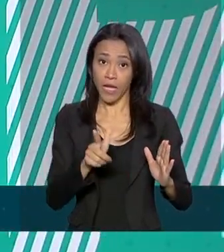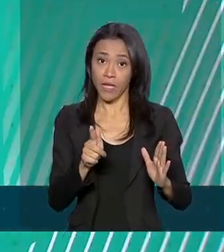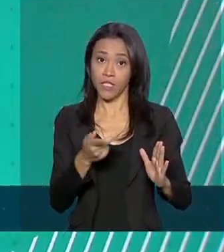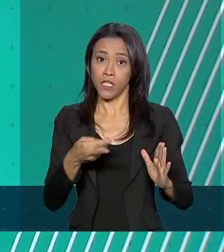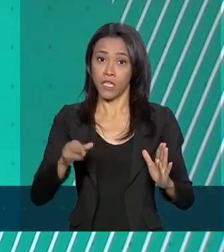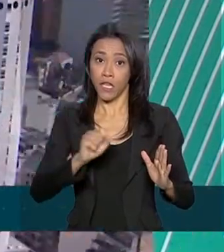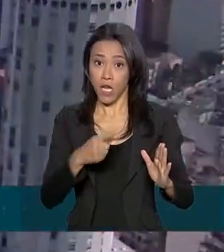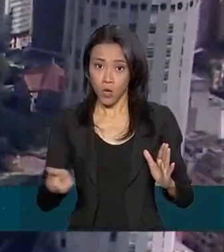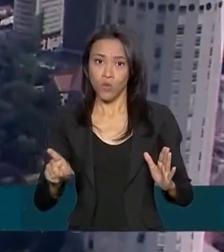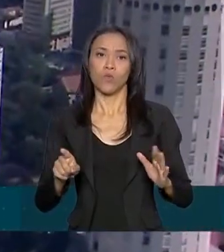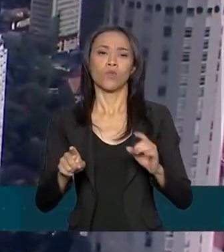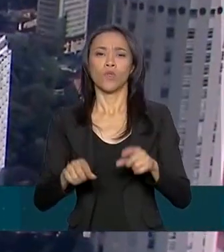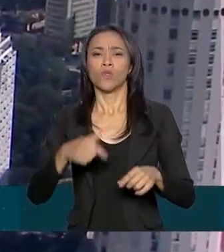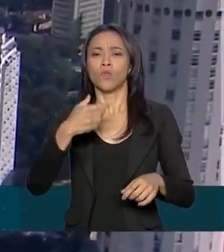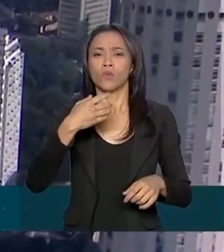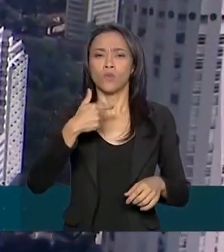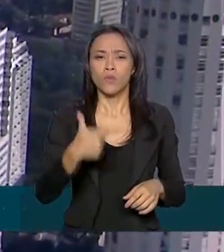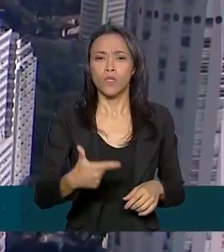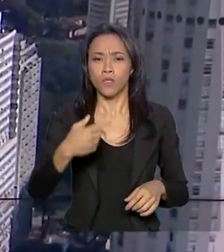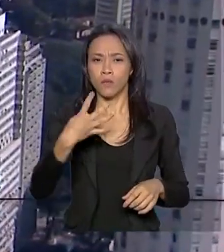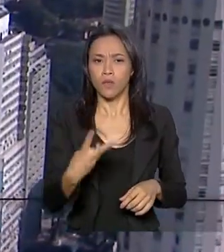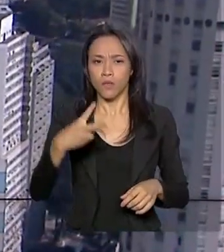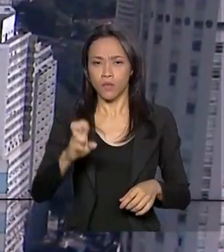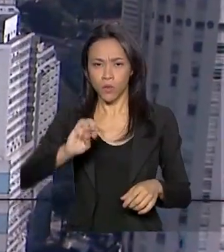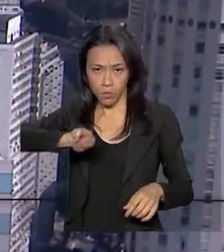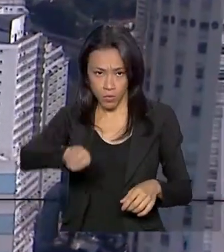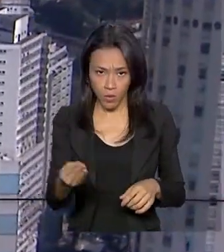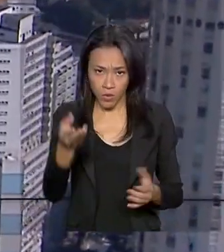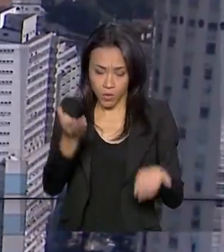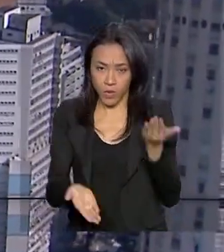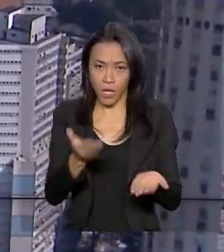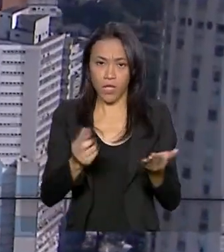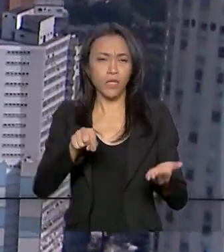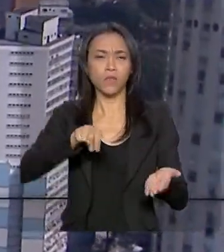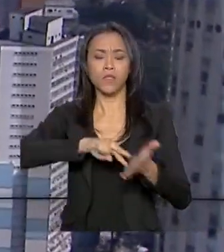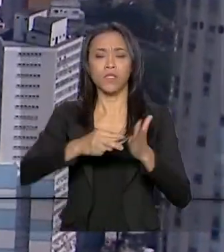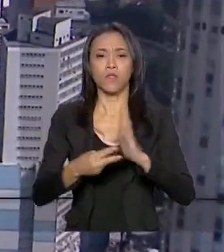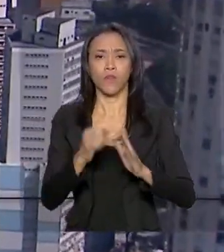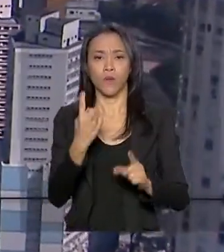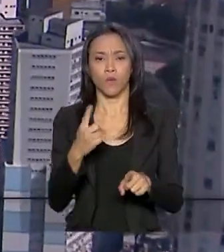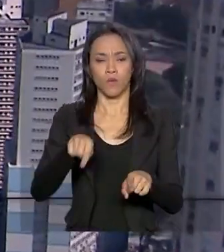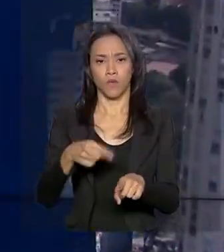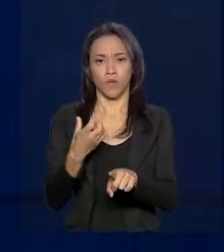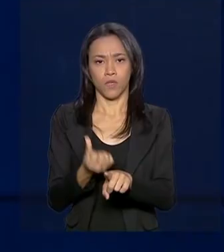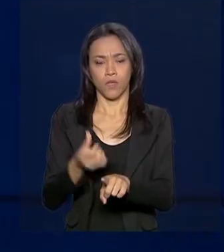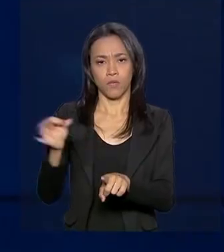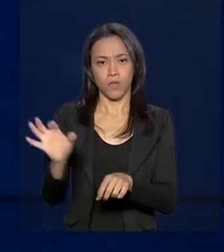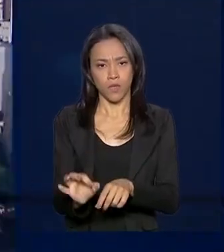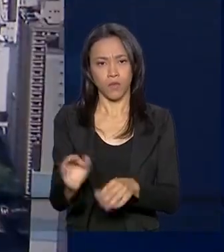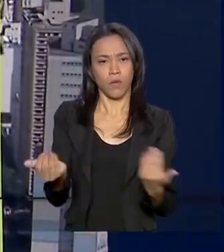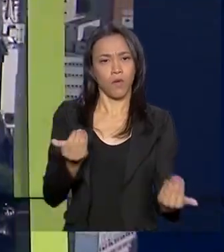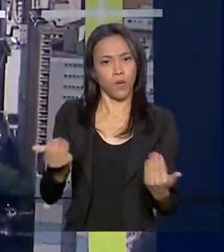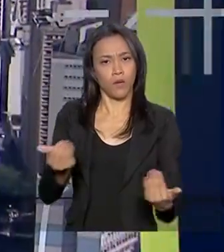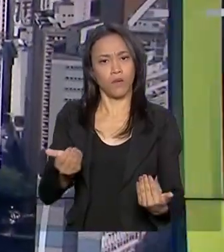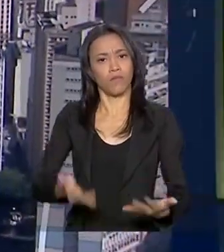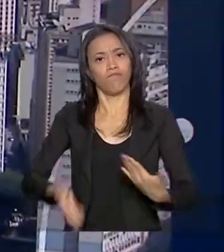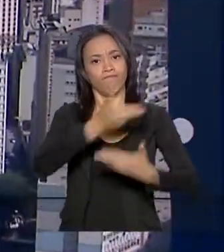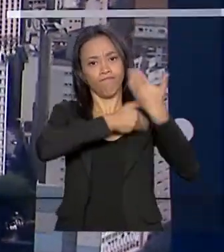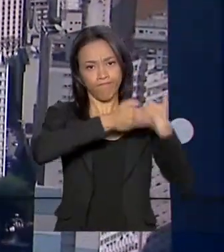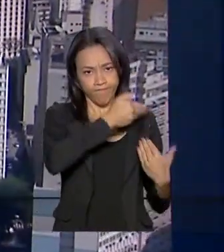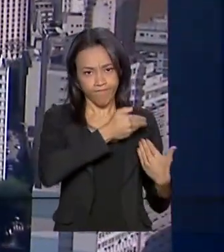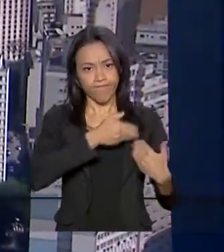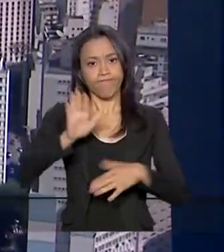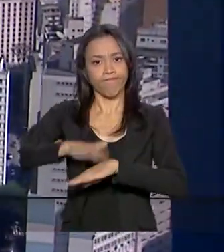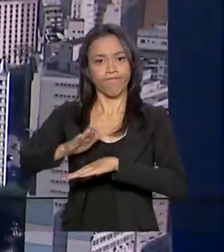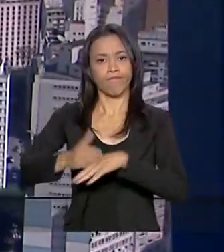milhões de toneladas, o que representa um aumento de 1,6% em comparação à safra anterior. De acordo com a Companhia